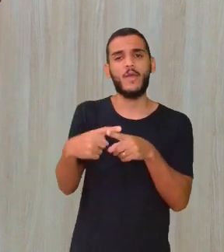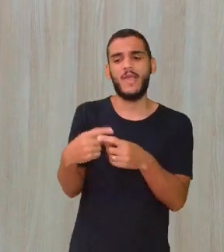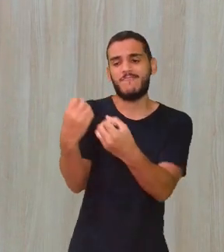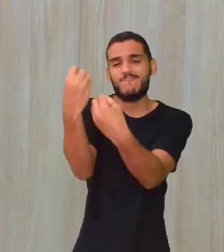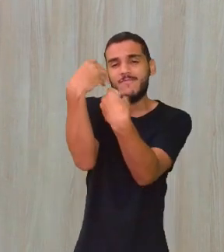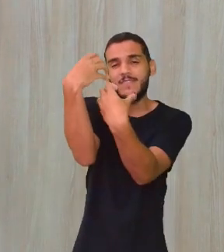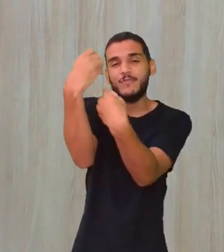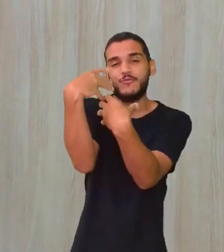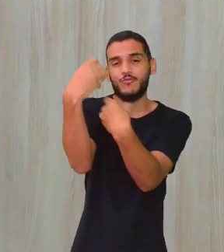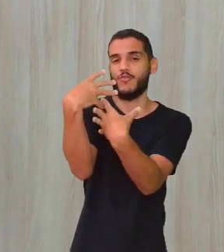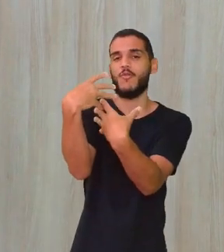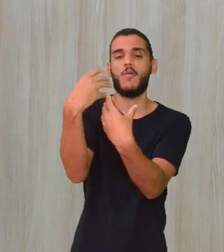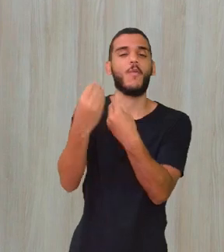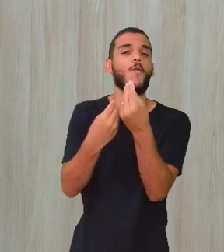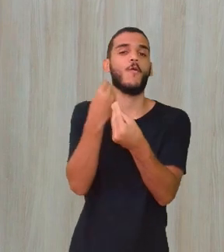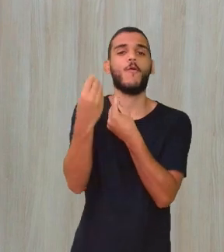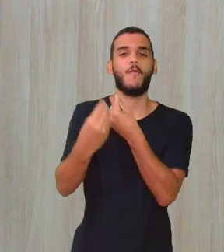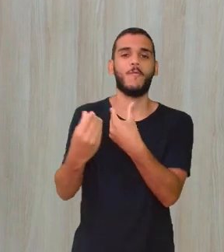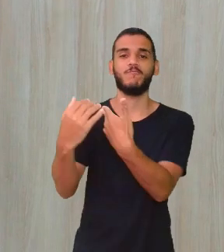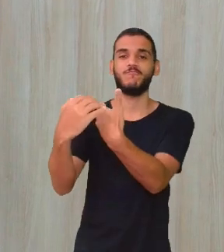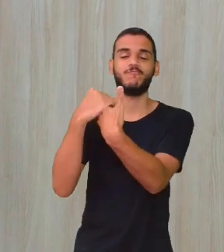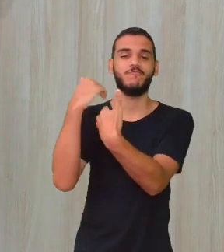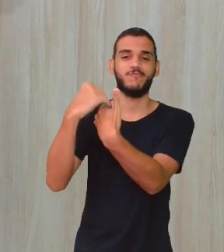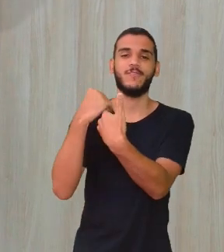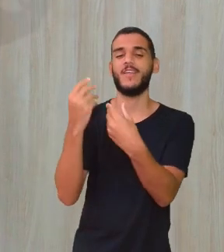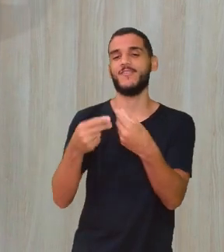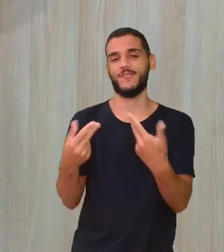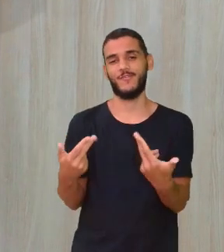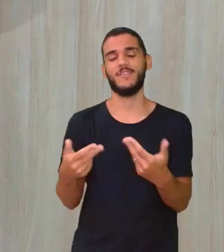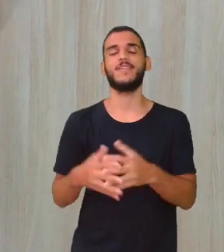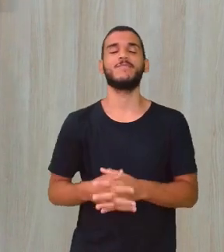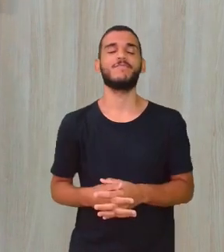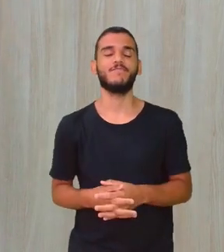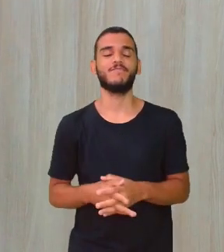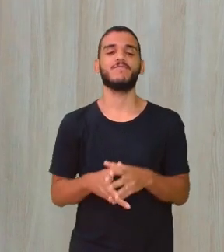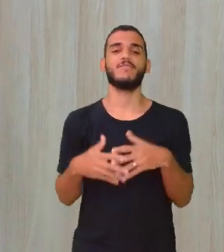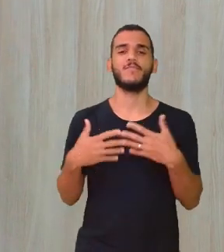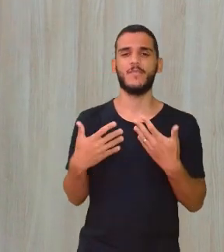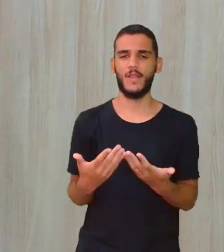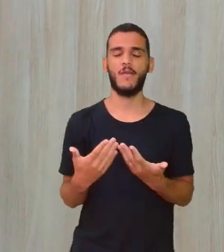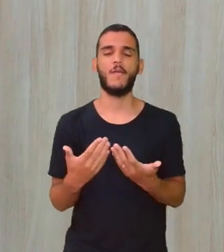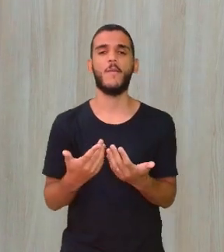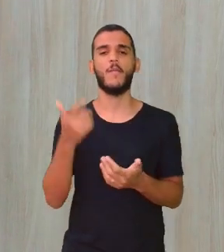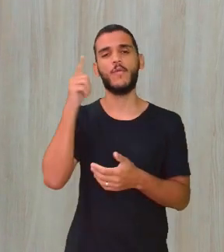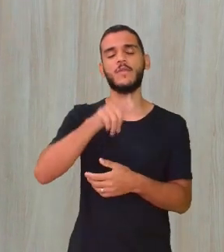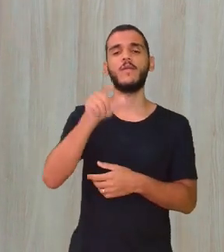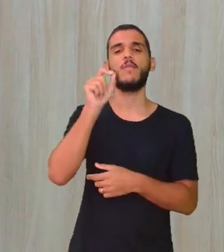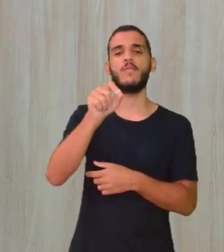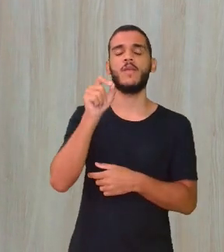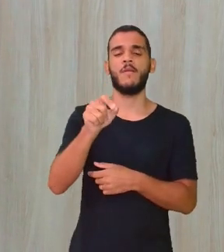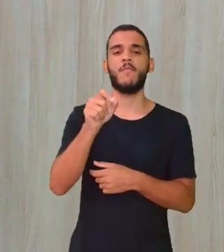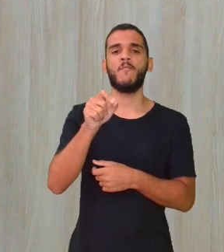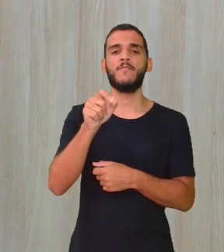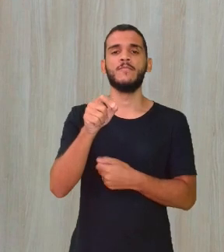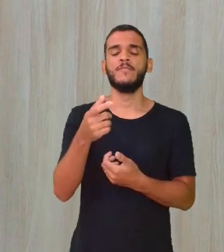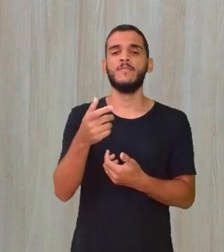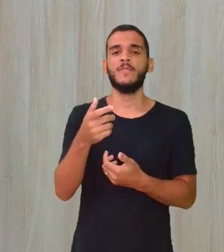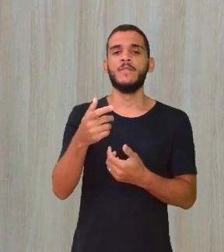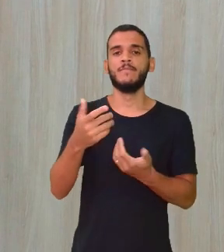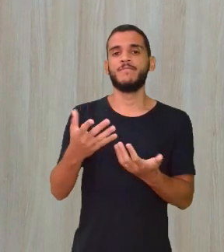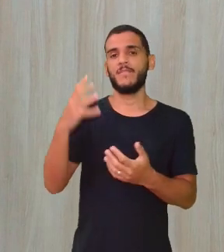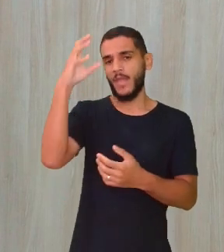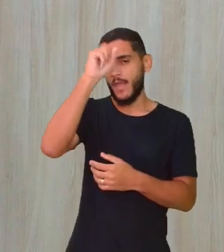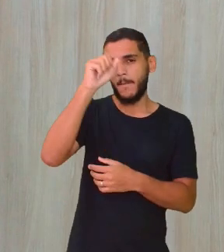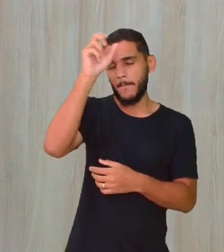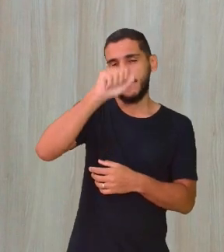favor. E com ele, Patativa da Saré, o eu lírico, consegue desgravar o